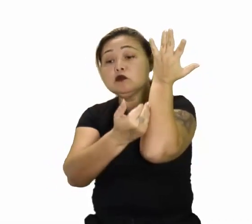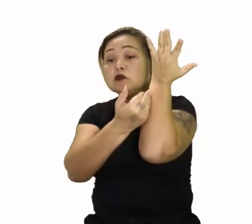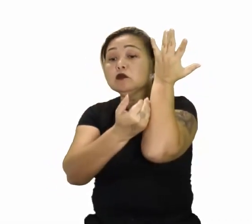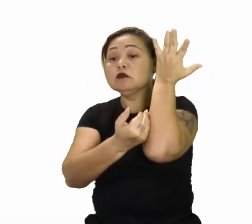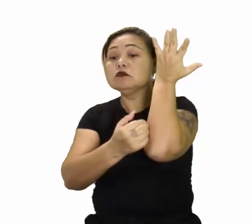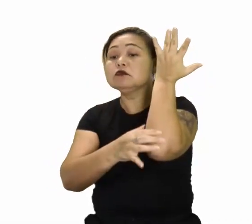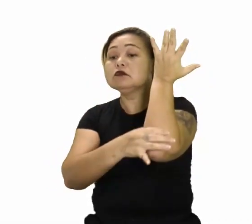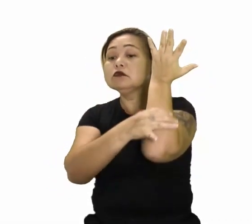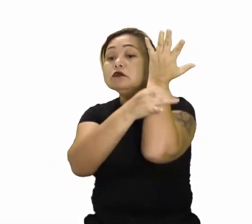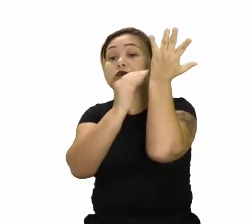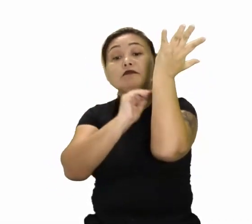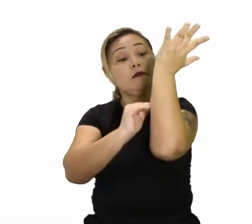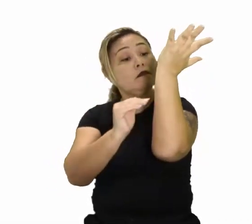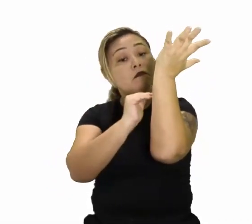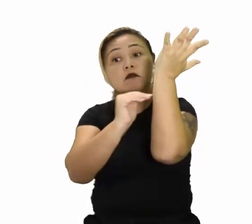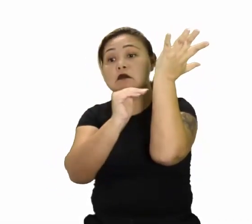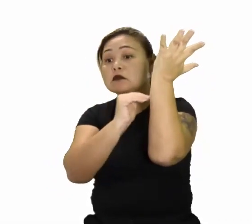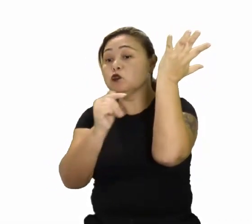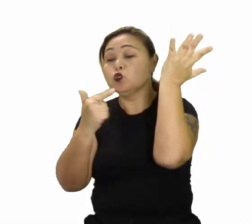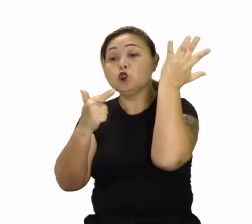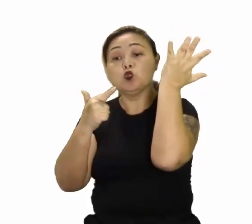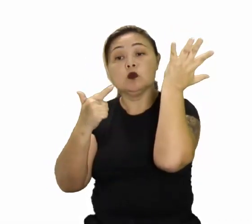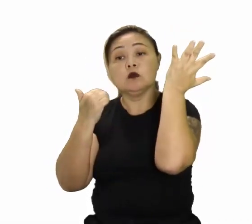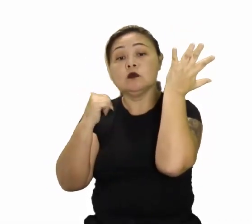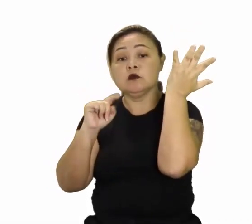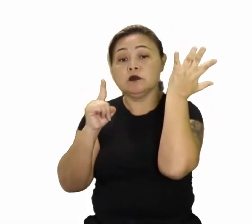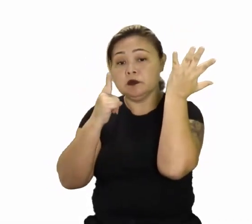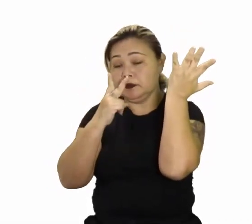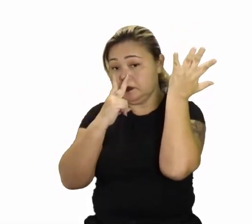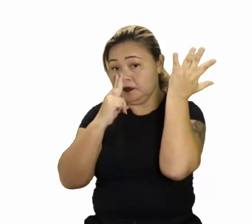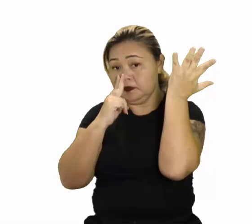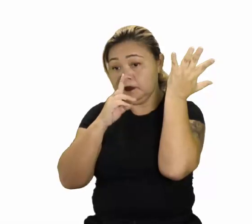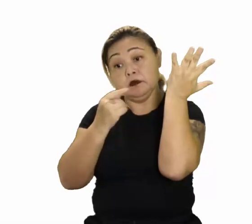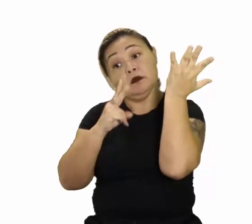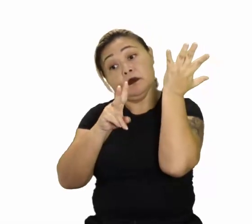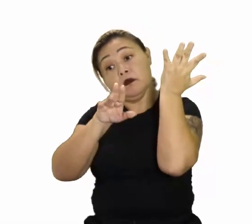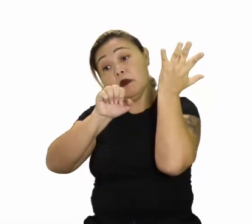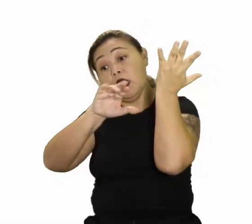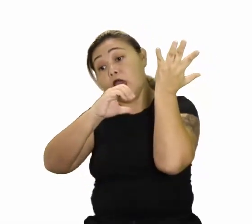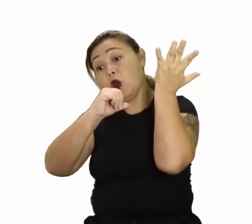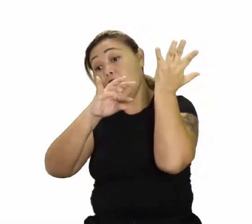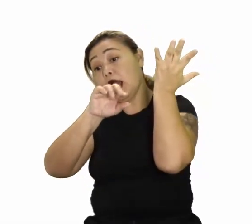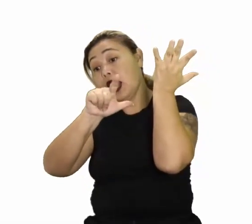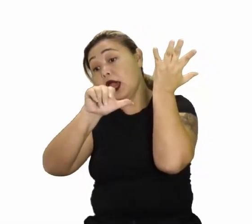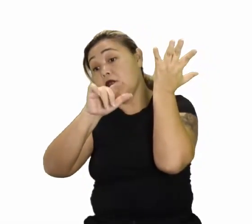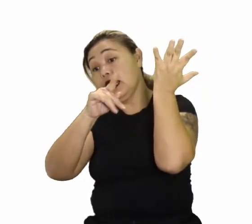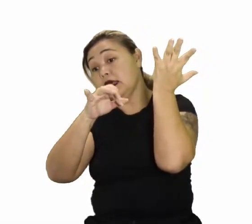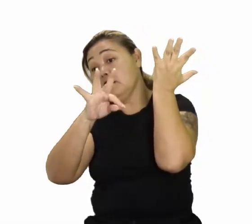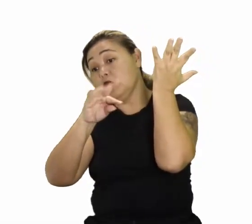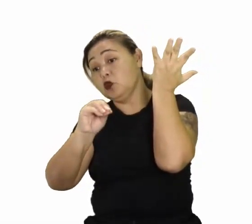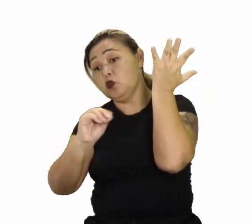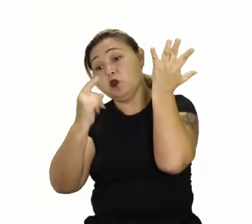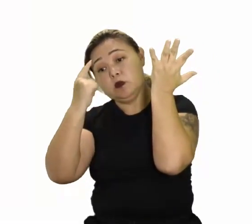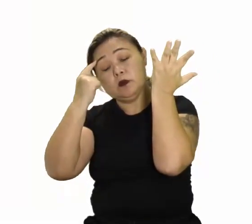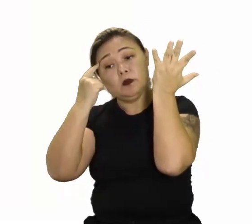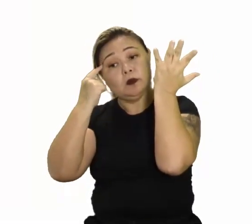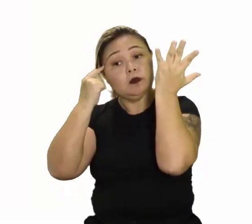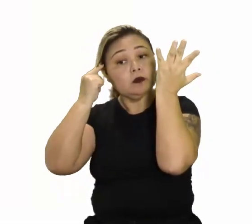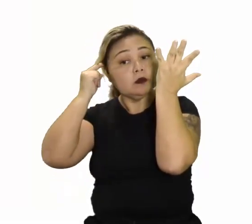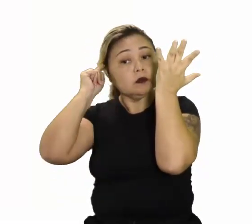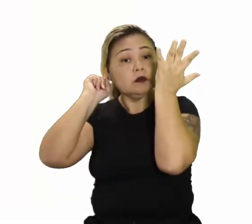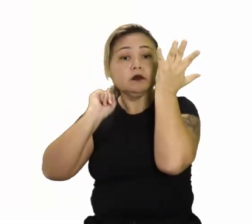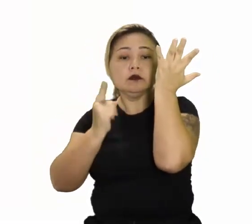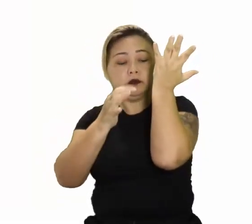da produção de madeira. Não tenho certeza. Mas para mim isso parece um eucalipto. Não sei. Penso que possa ser. Não estou conseguindo